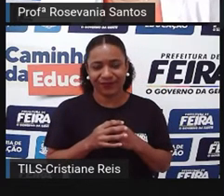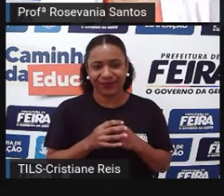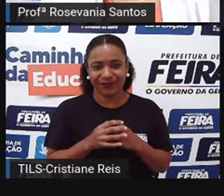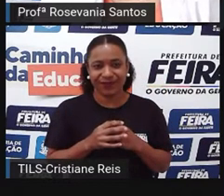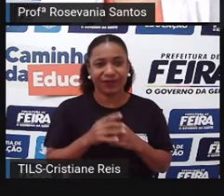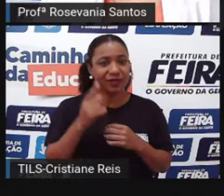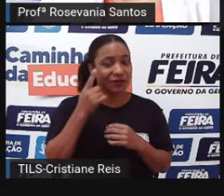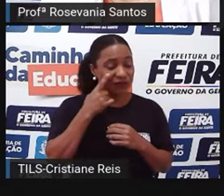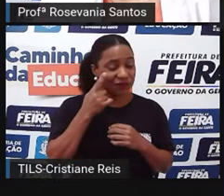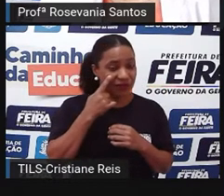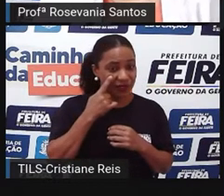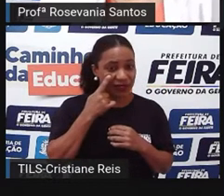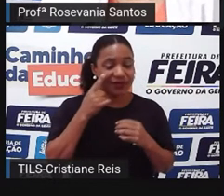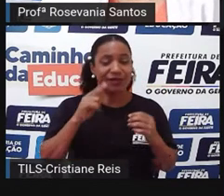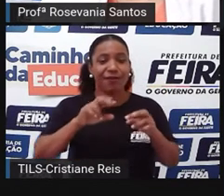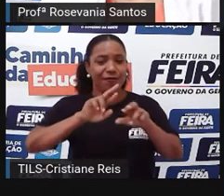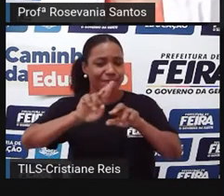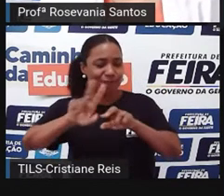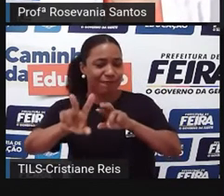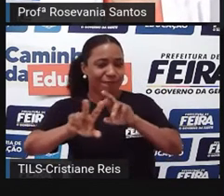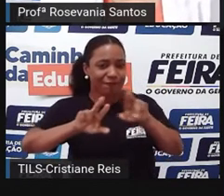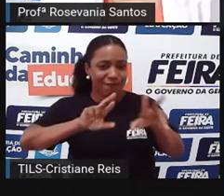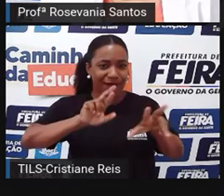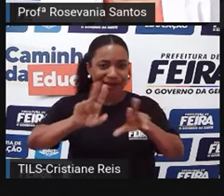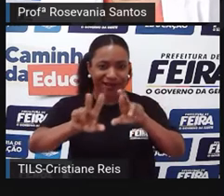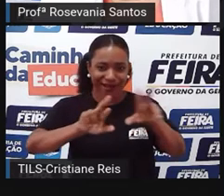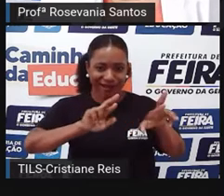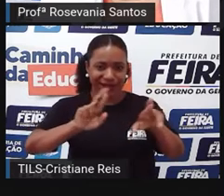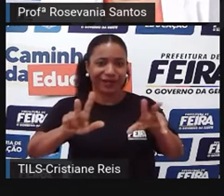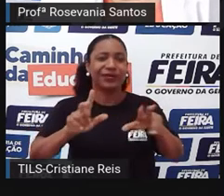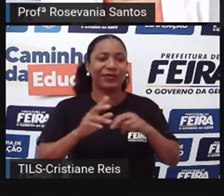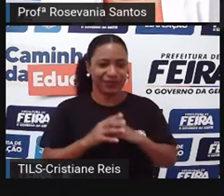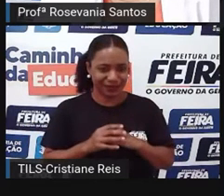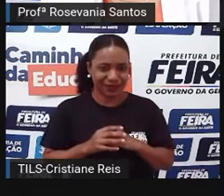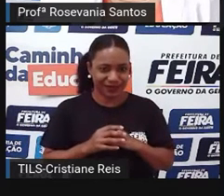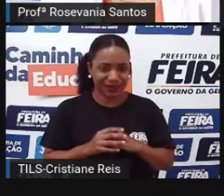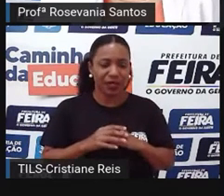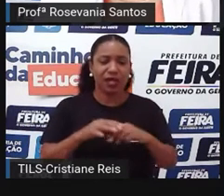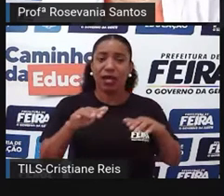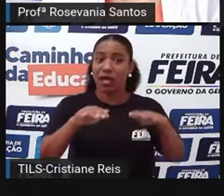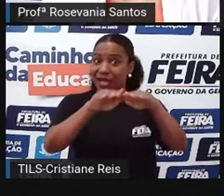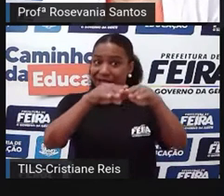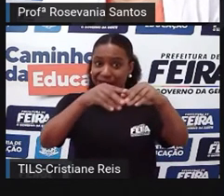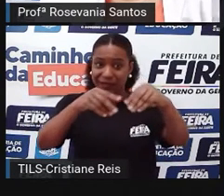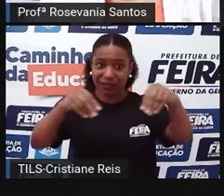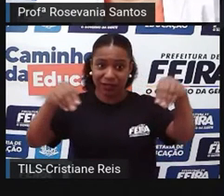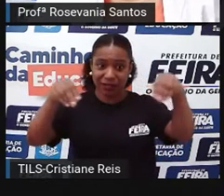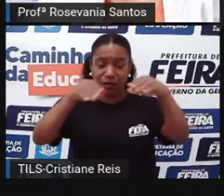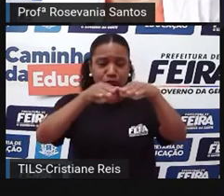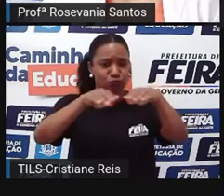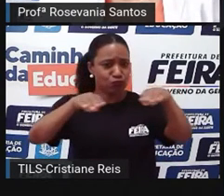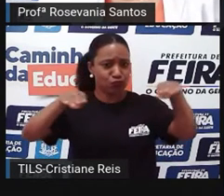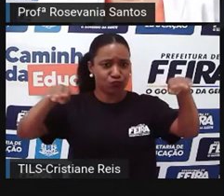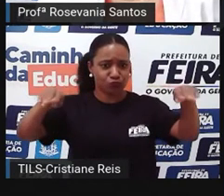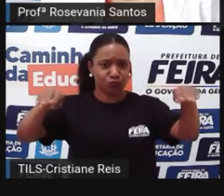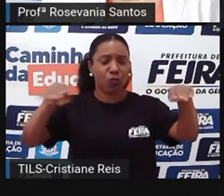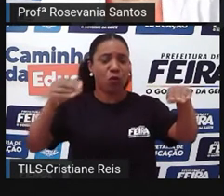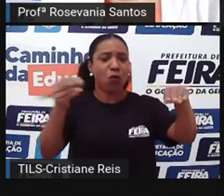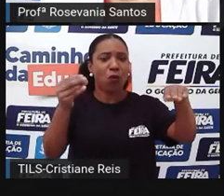o conjunto de formas que modelam a superfície da cruz terrestre, ou seja, essa parte